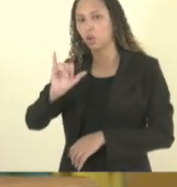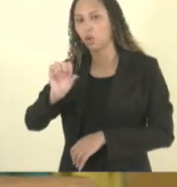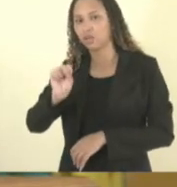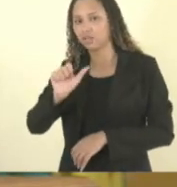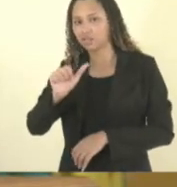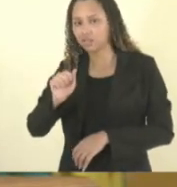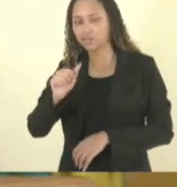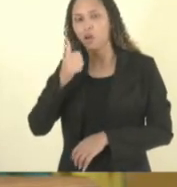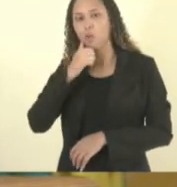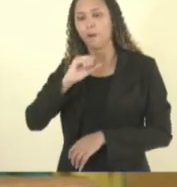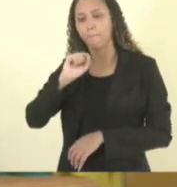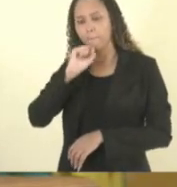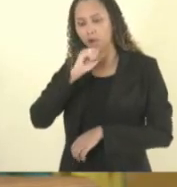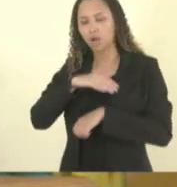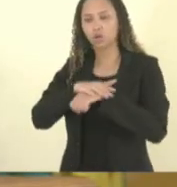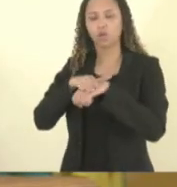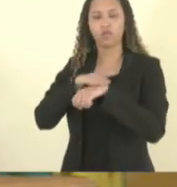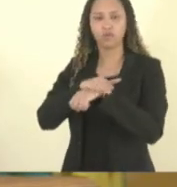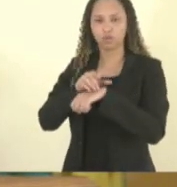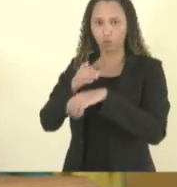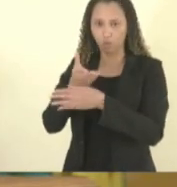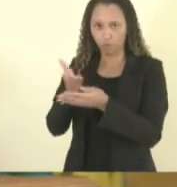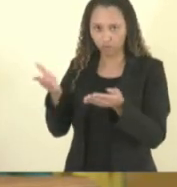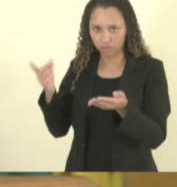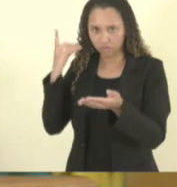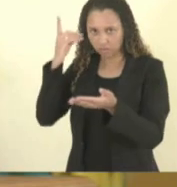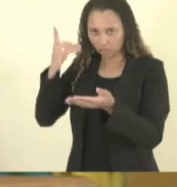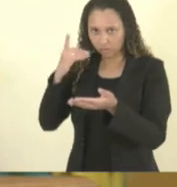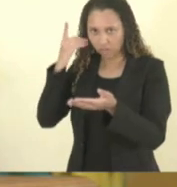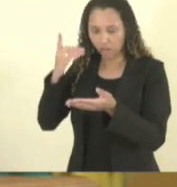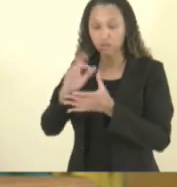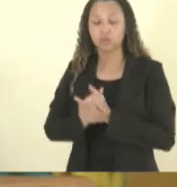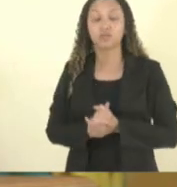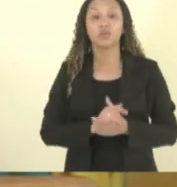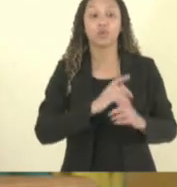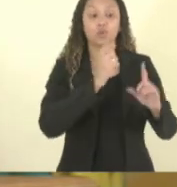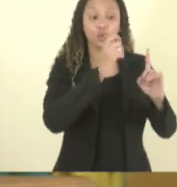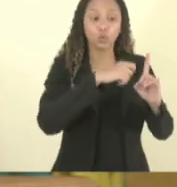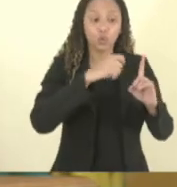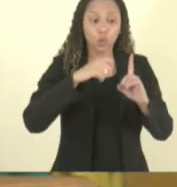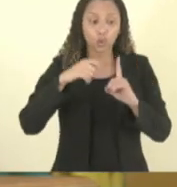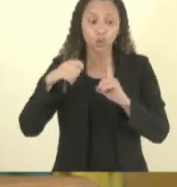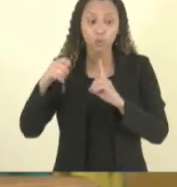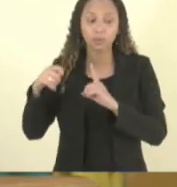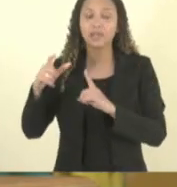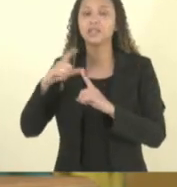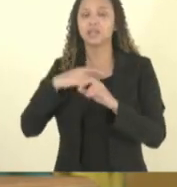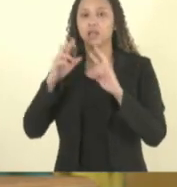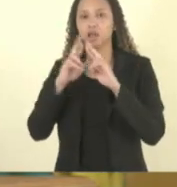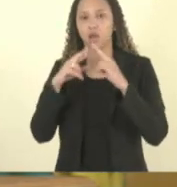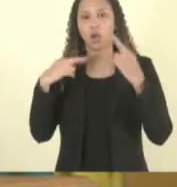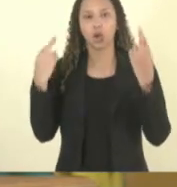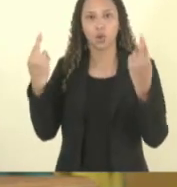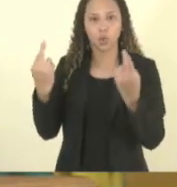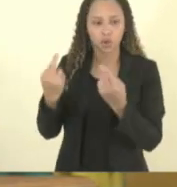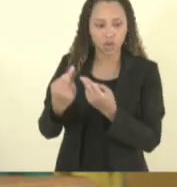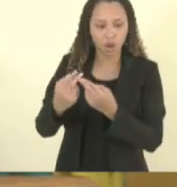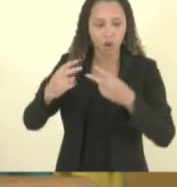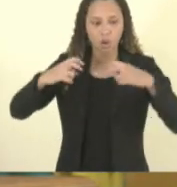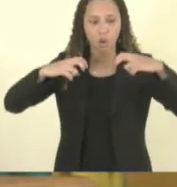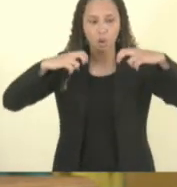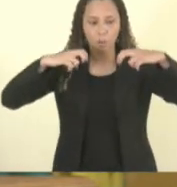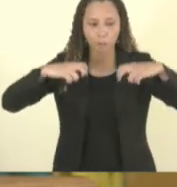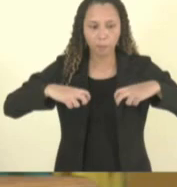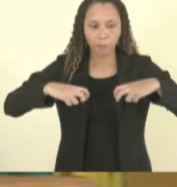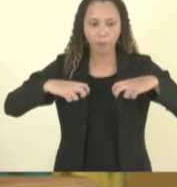conversando com vocês ela tem mensalmente reunião conosco a gente tem feito alinhamentos em nível de